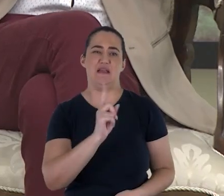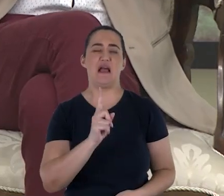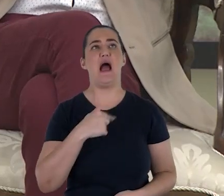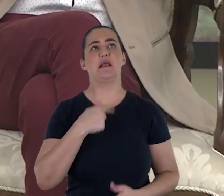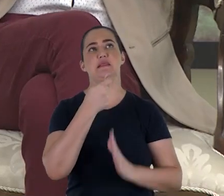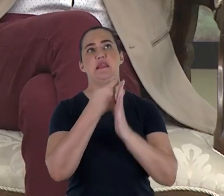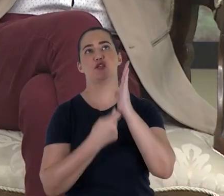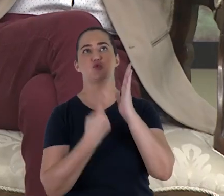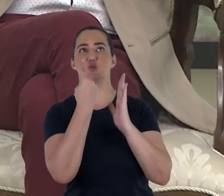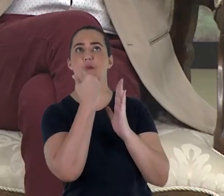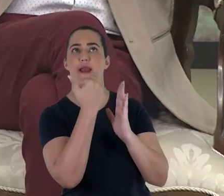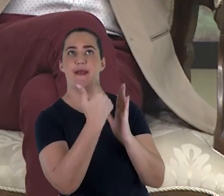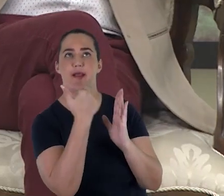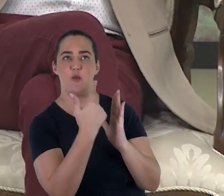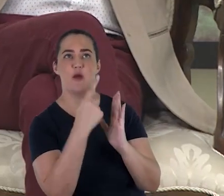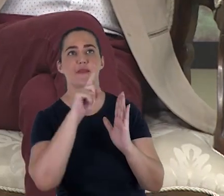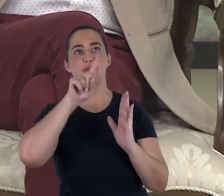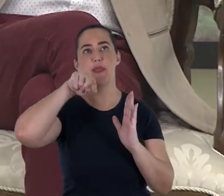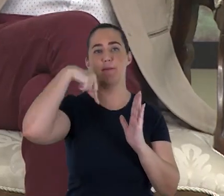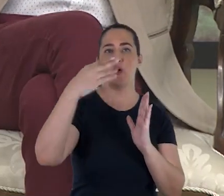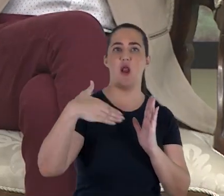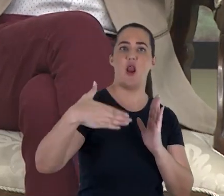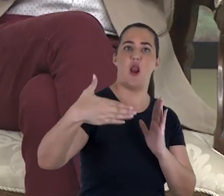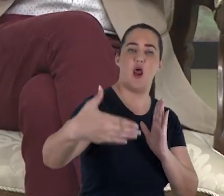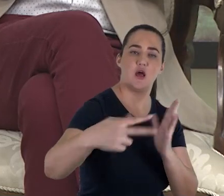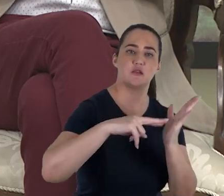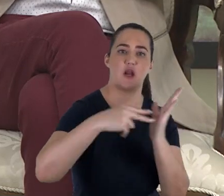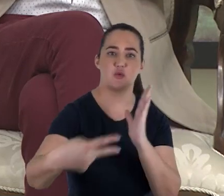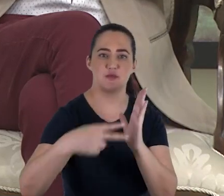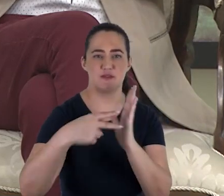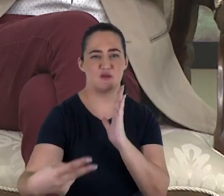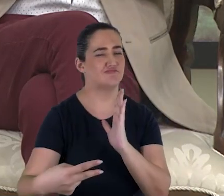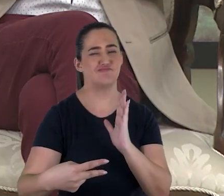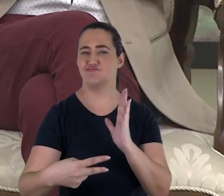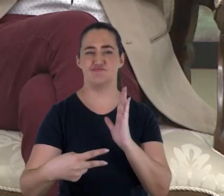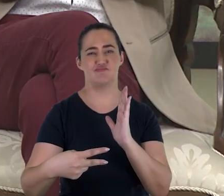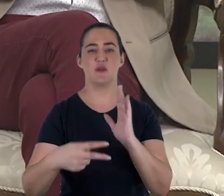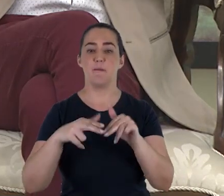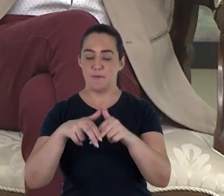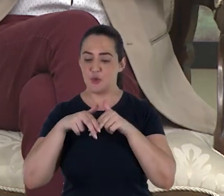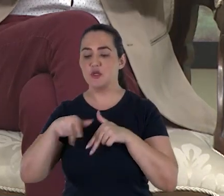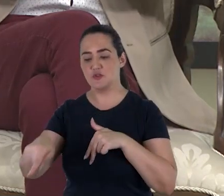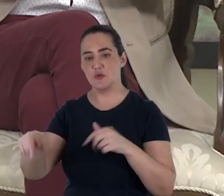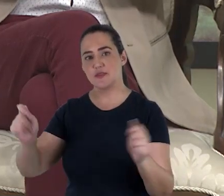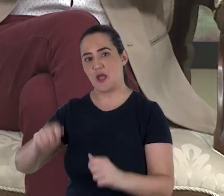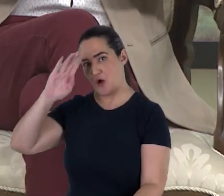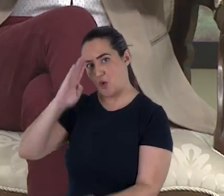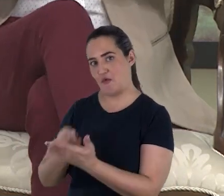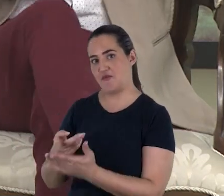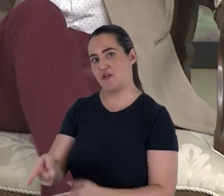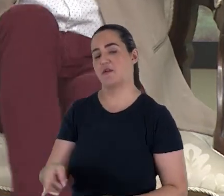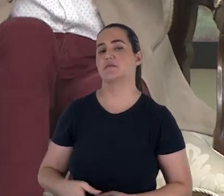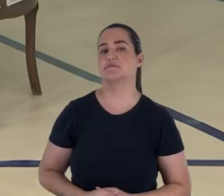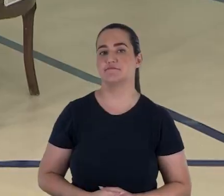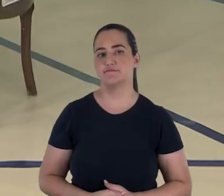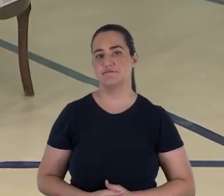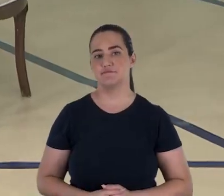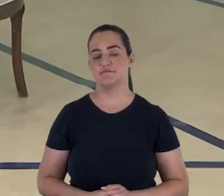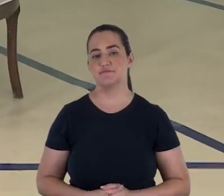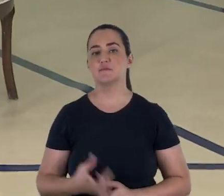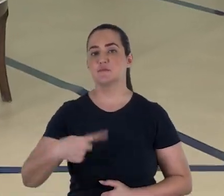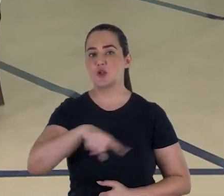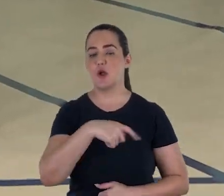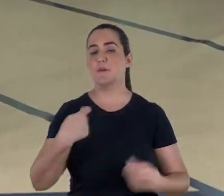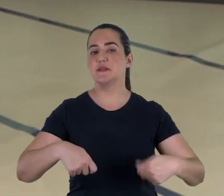possível sugerir que o hebraico aramaico de Daniel não seria um texto original ou confiável. O que a gente